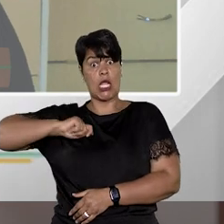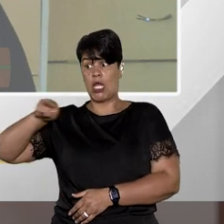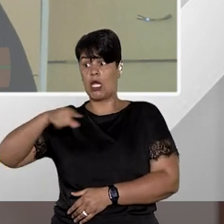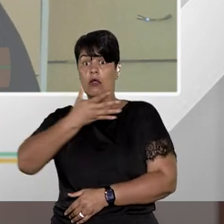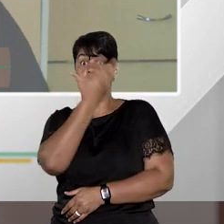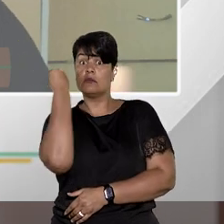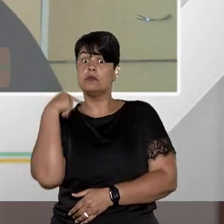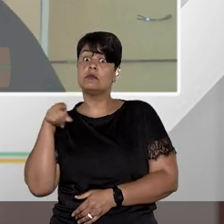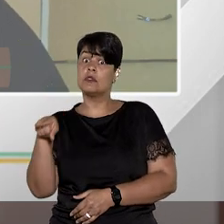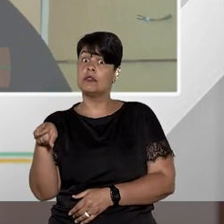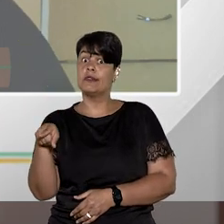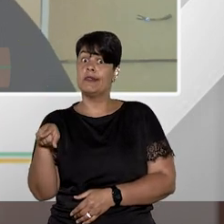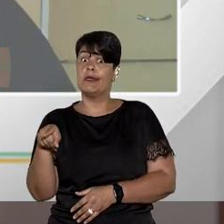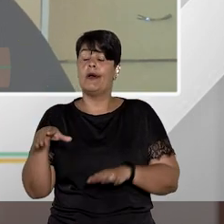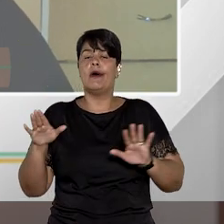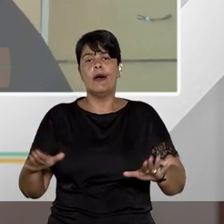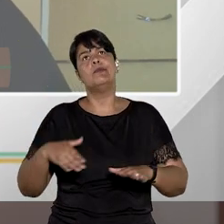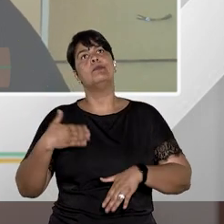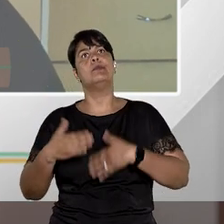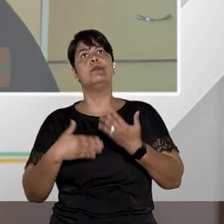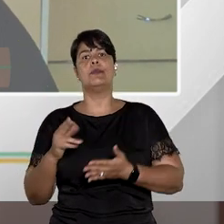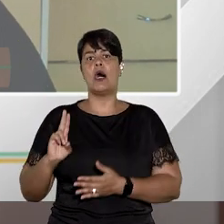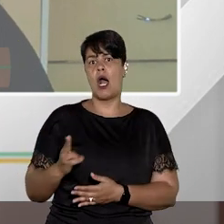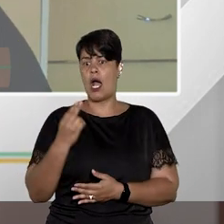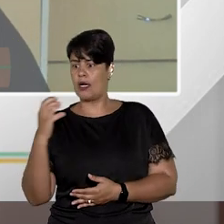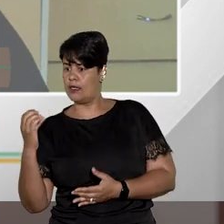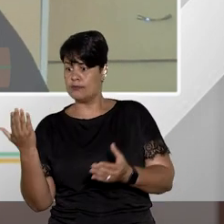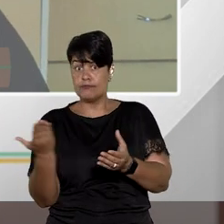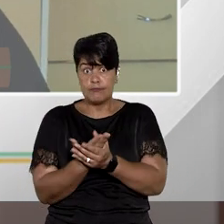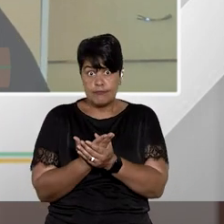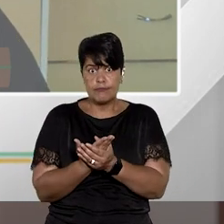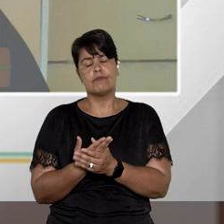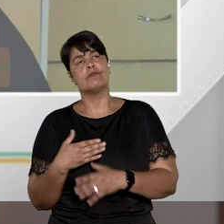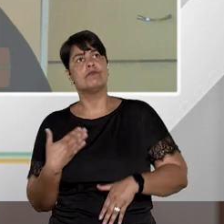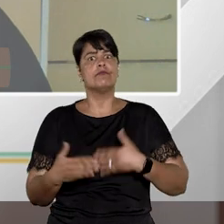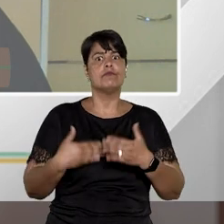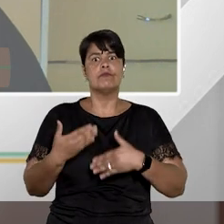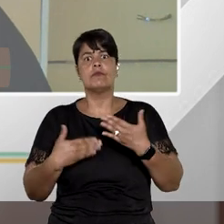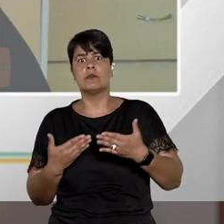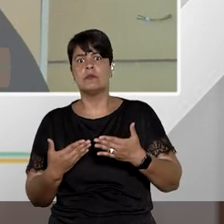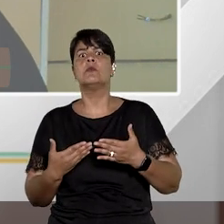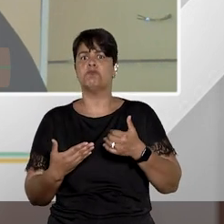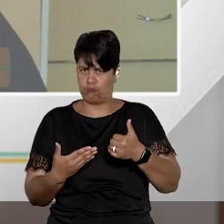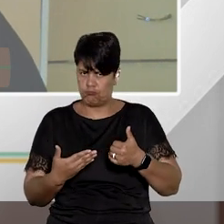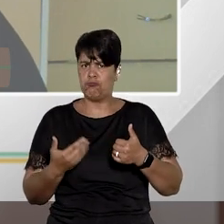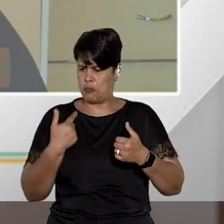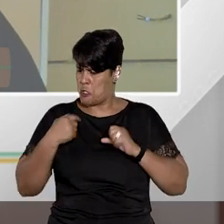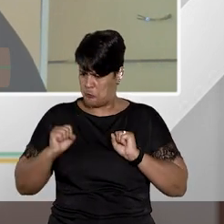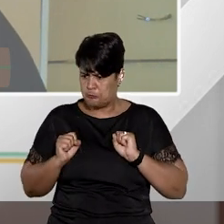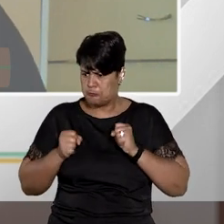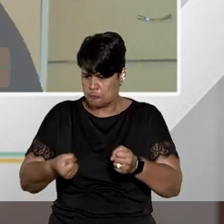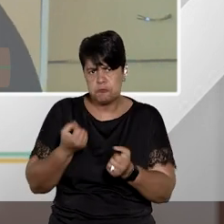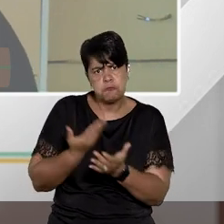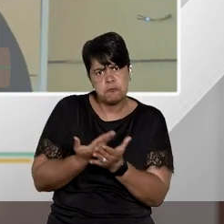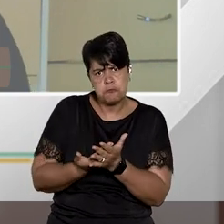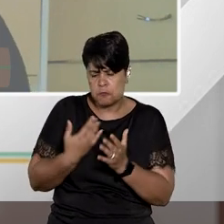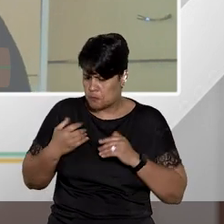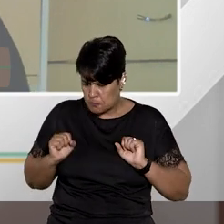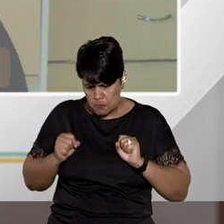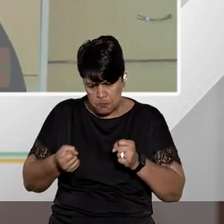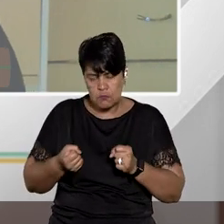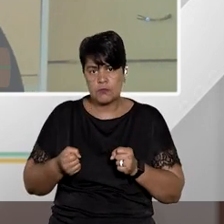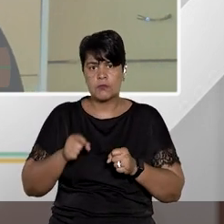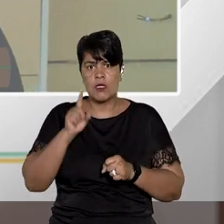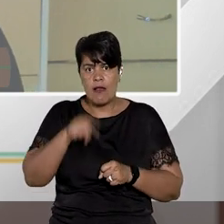relatar, mas aí impetrou-se um habeas corpus e eu naquele caso ali então concedi a ordem de habeas corpus já para